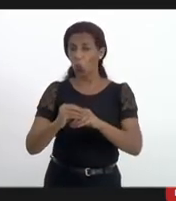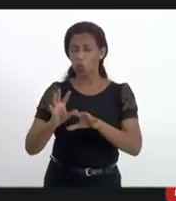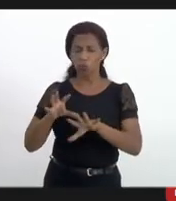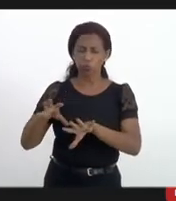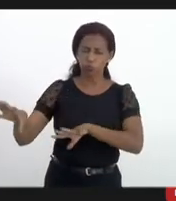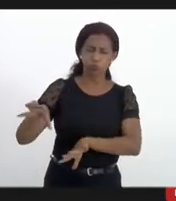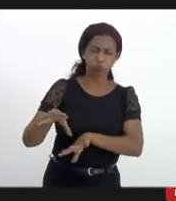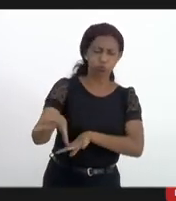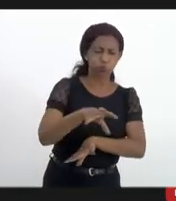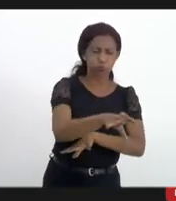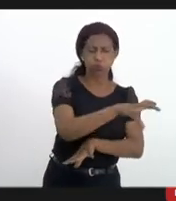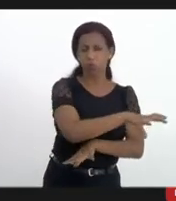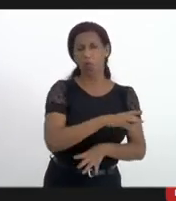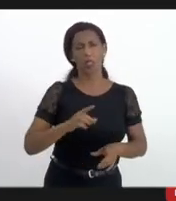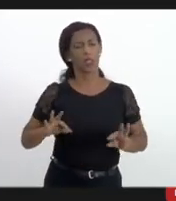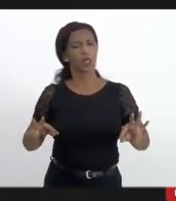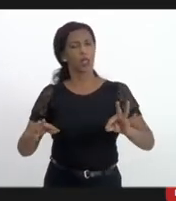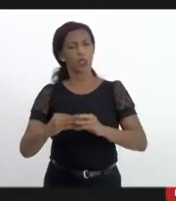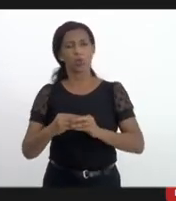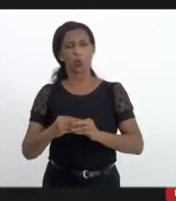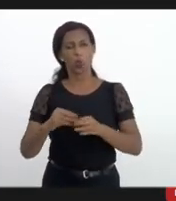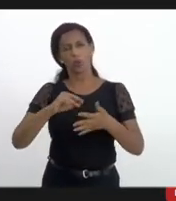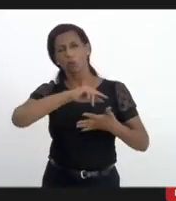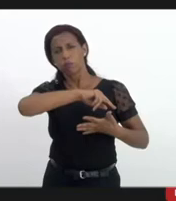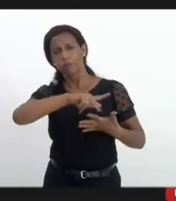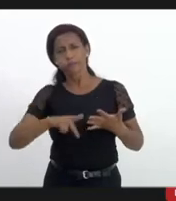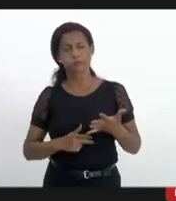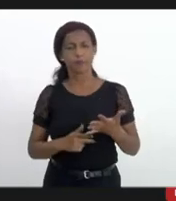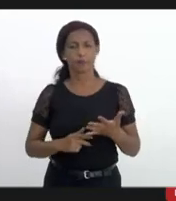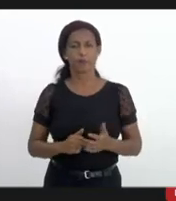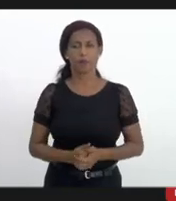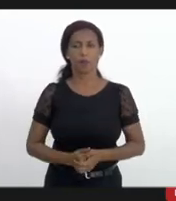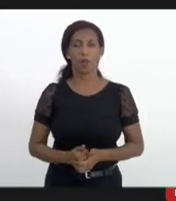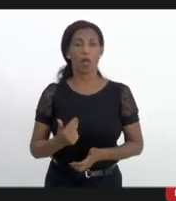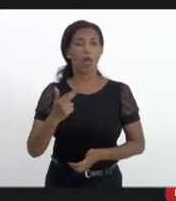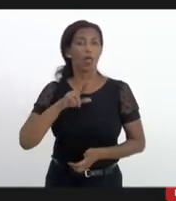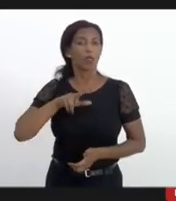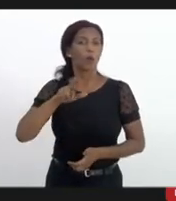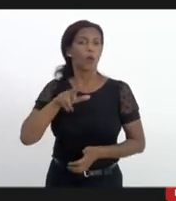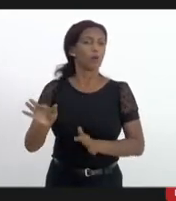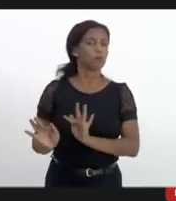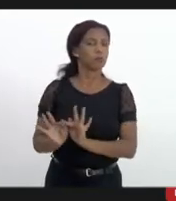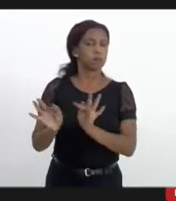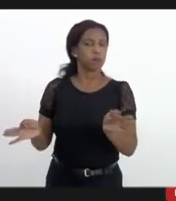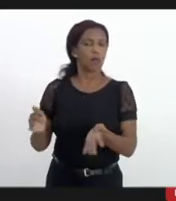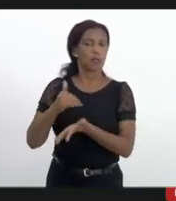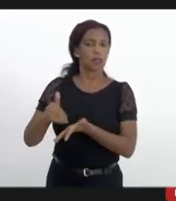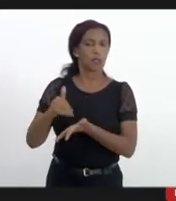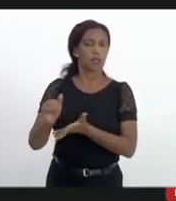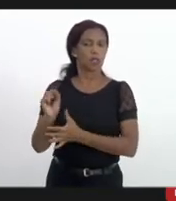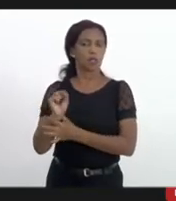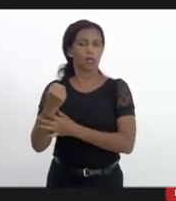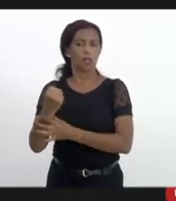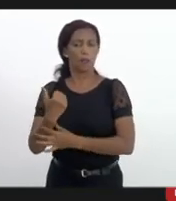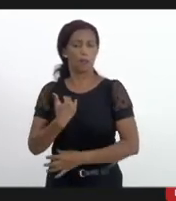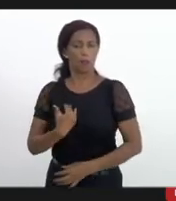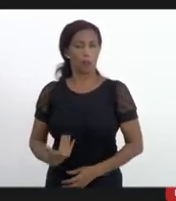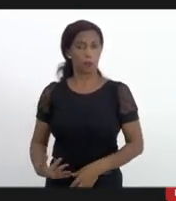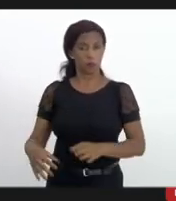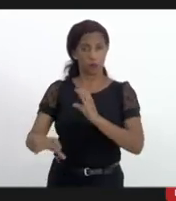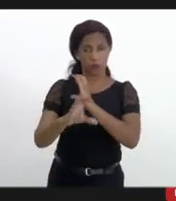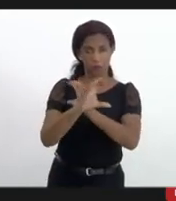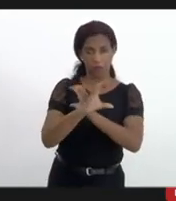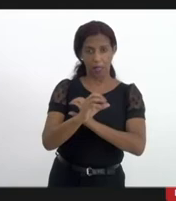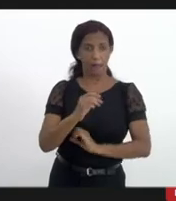em todas as suas facetas em todos os seus aspectos não basta somente a Secretaria de Polícia Civil estar presente a